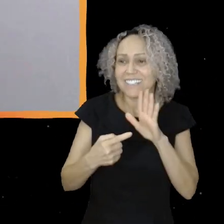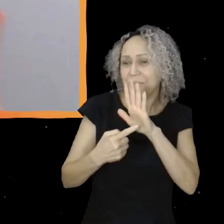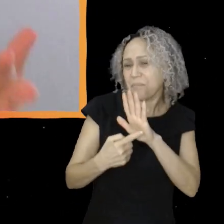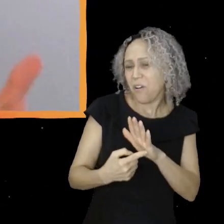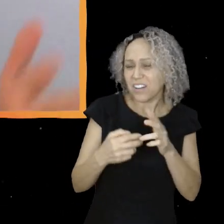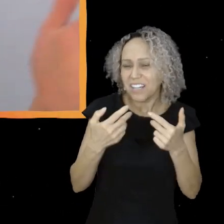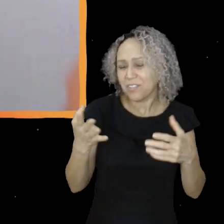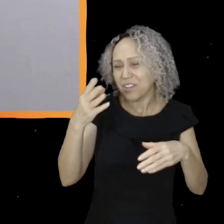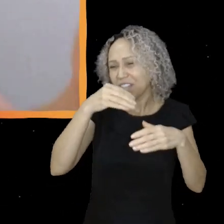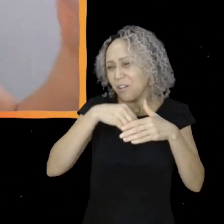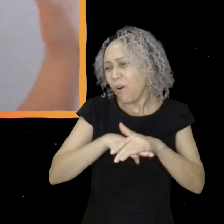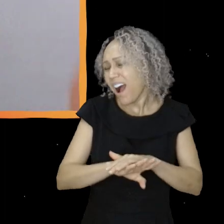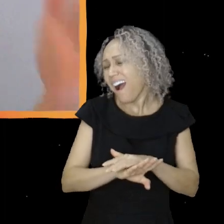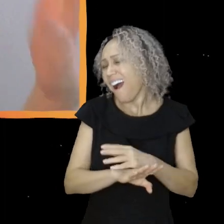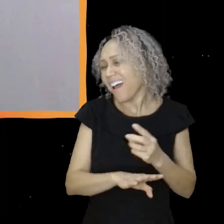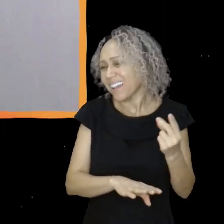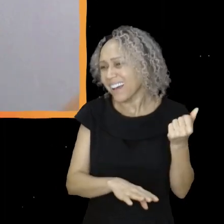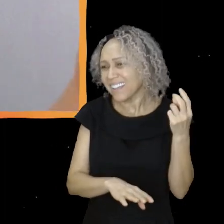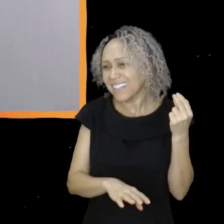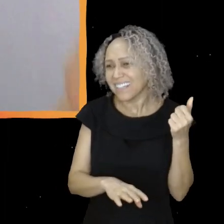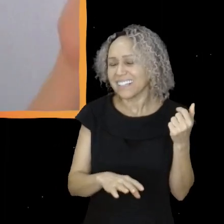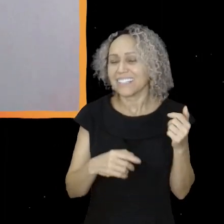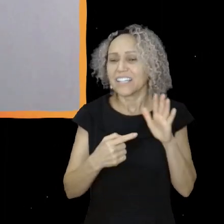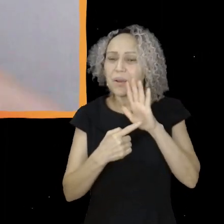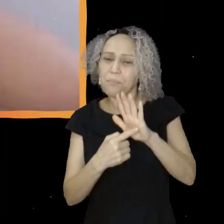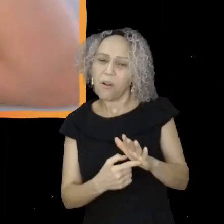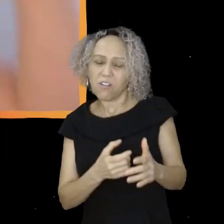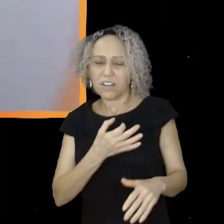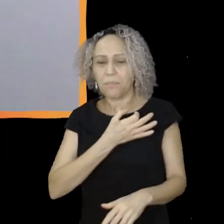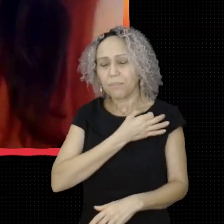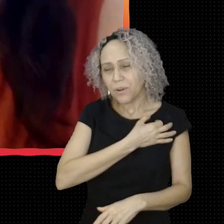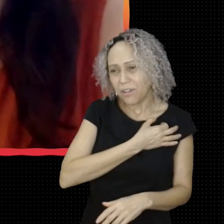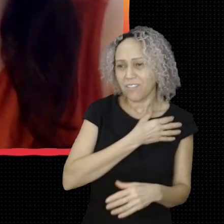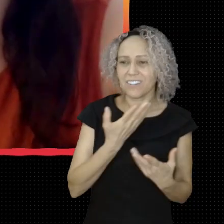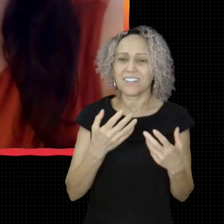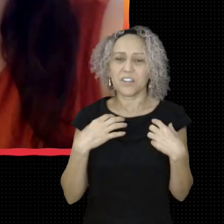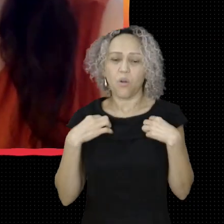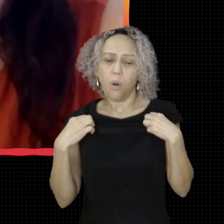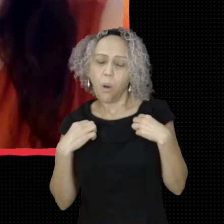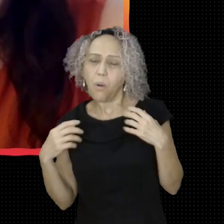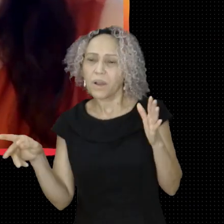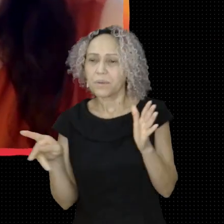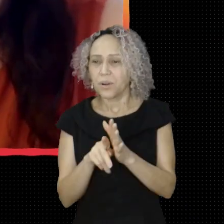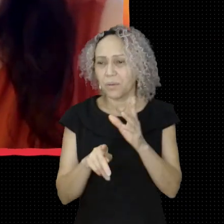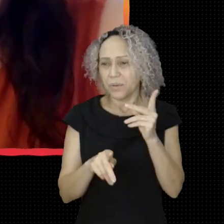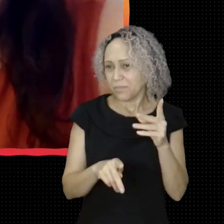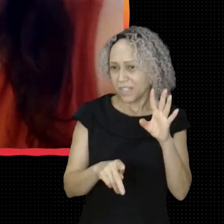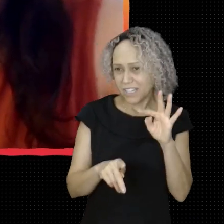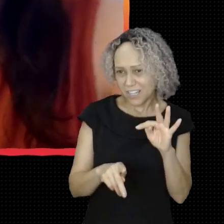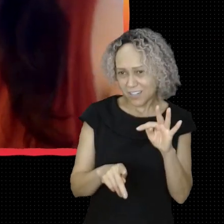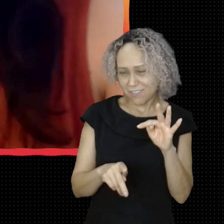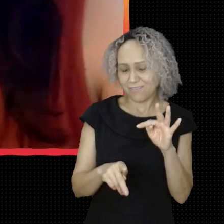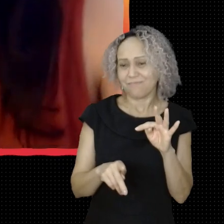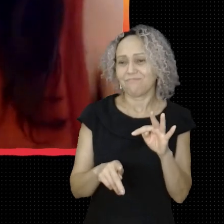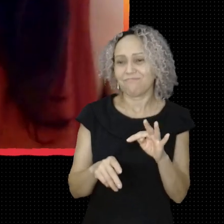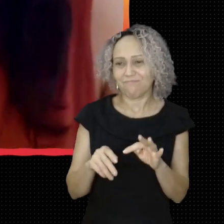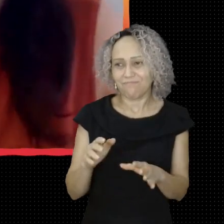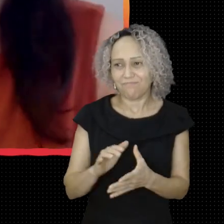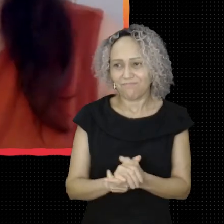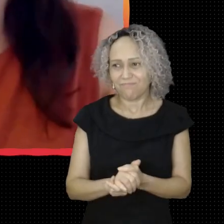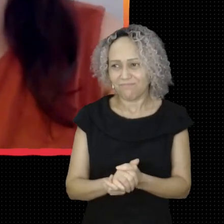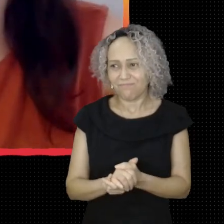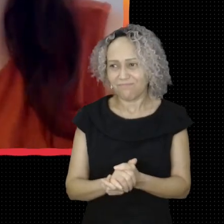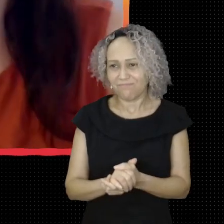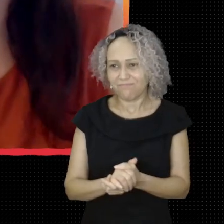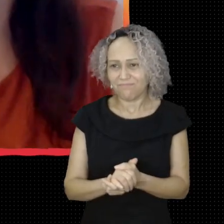adesivos, acessórios e roupas que são parte do acervo do Criança Petista do Brasil. Com aquele Q de vintage. E aquele Q